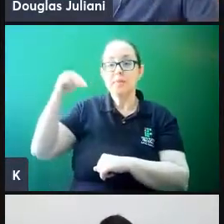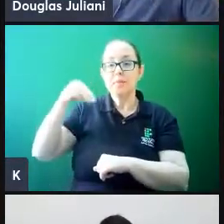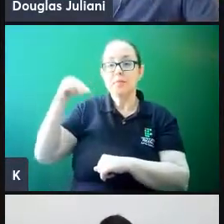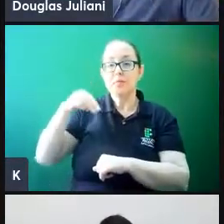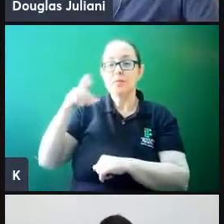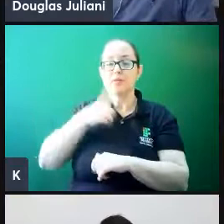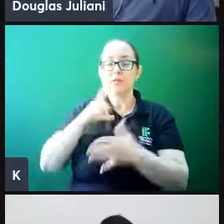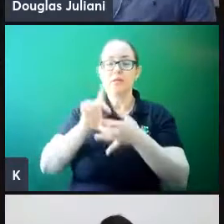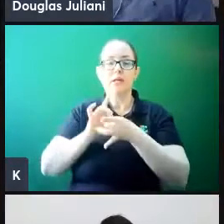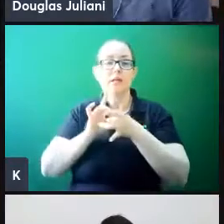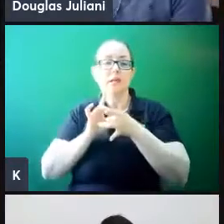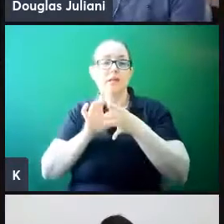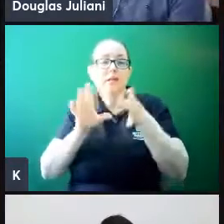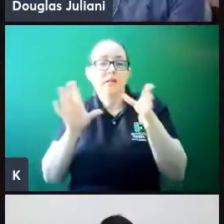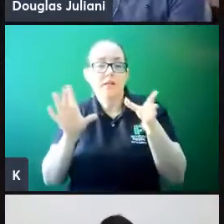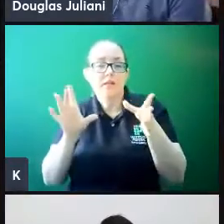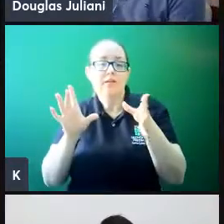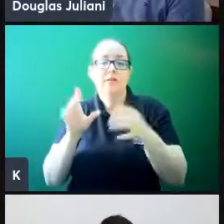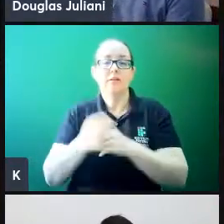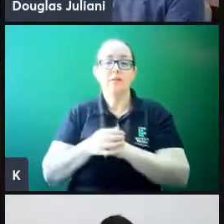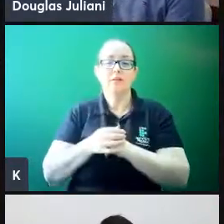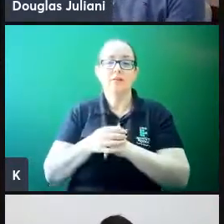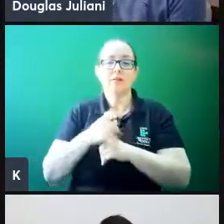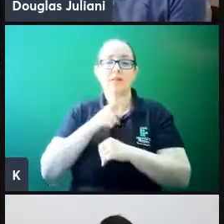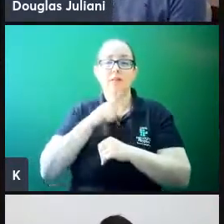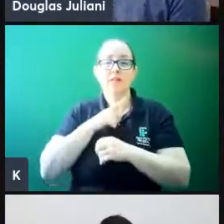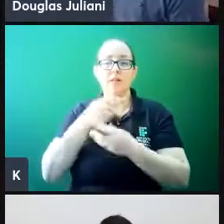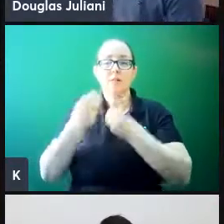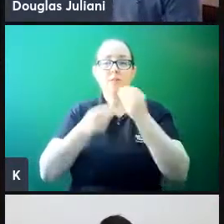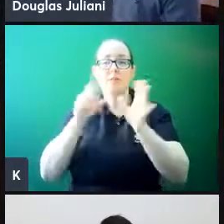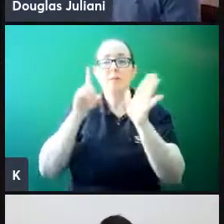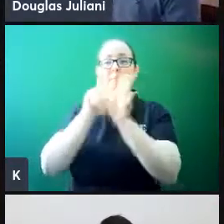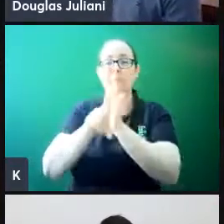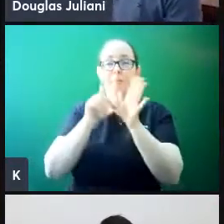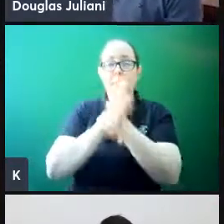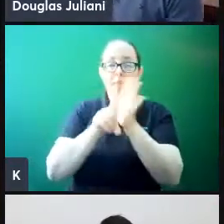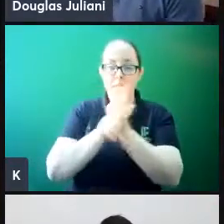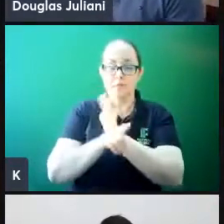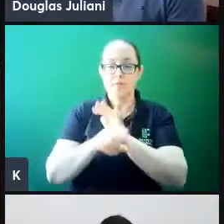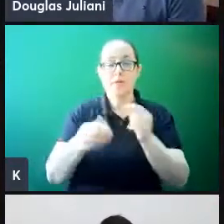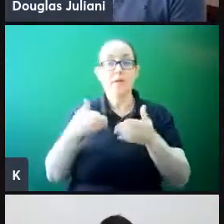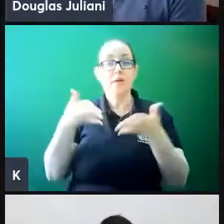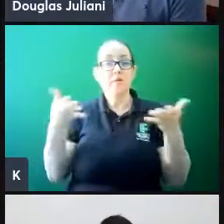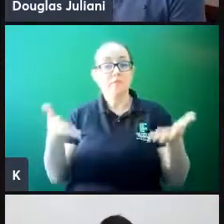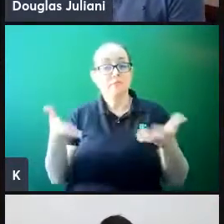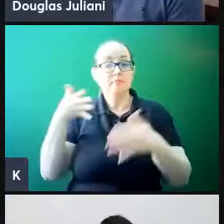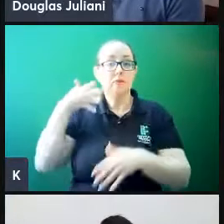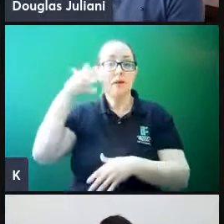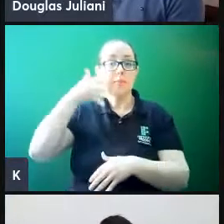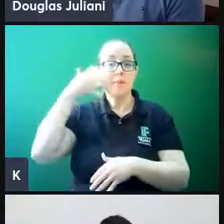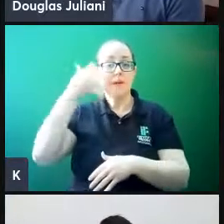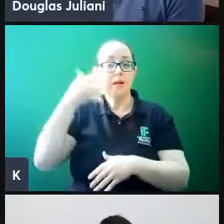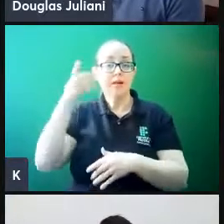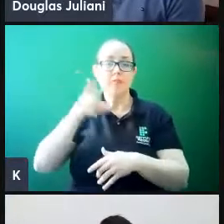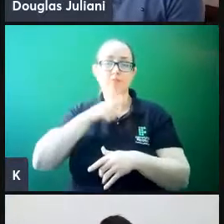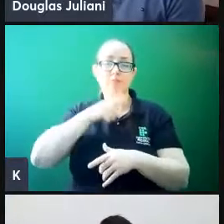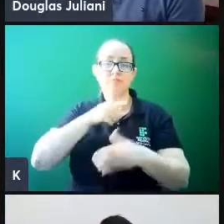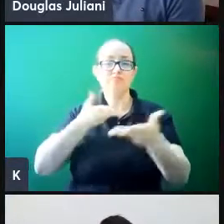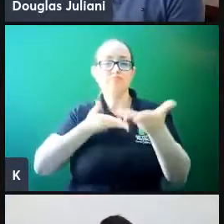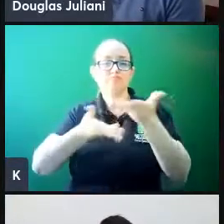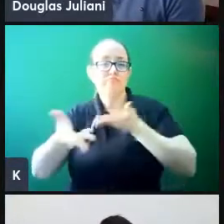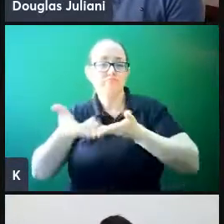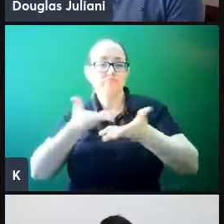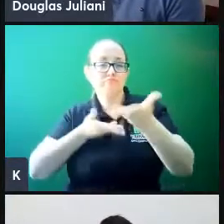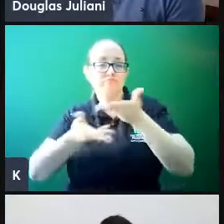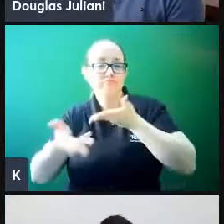à disposição para algum questionamento. Durante a palestra, também vai ter alguma interação, com certeza,